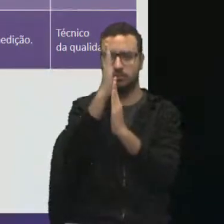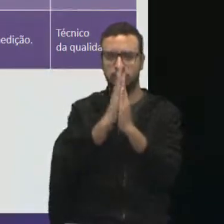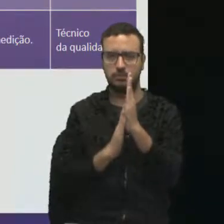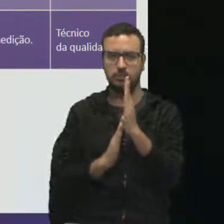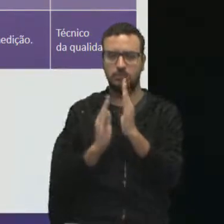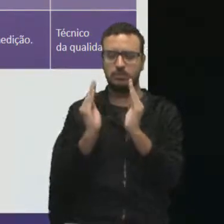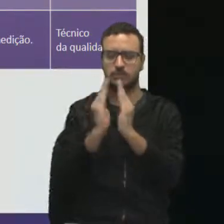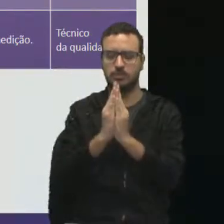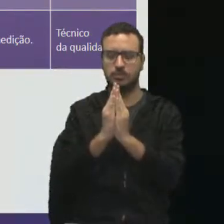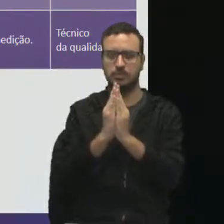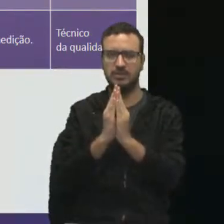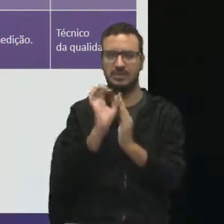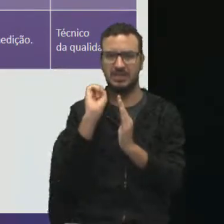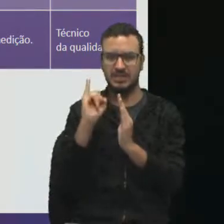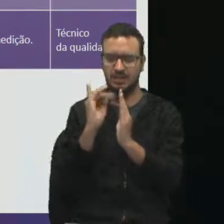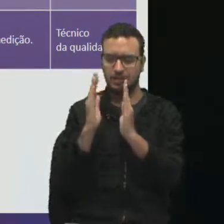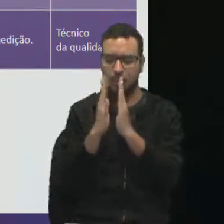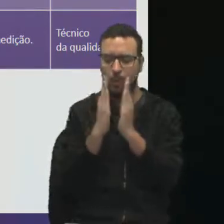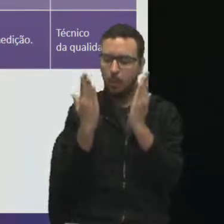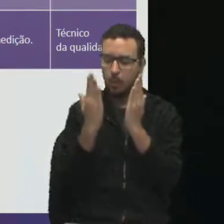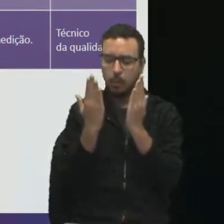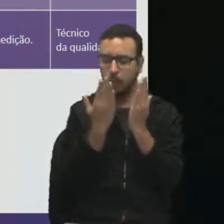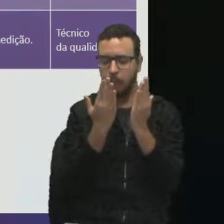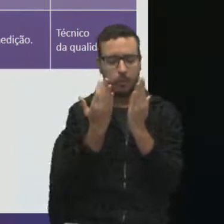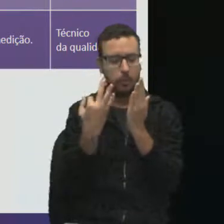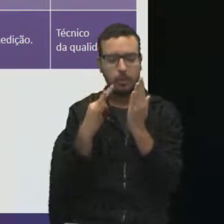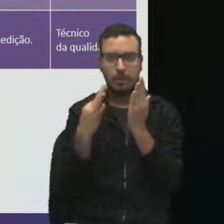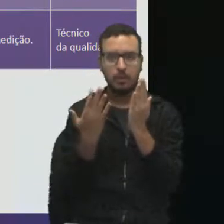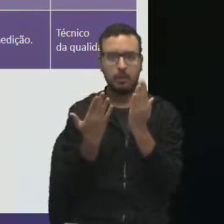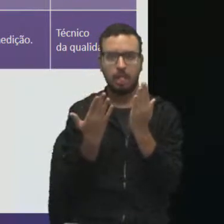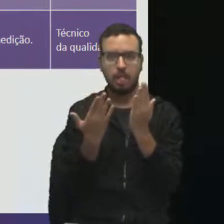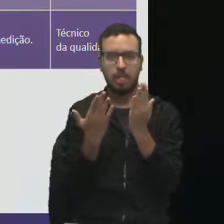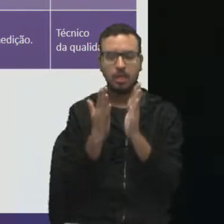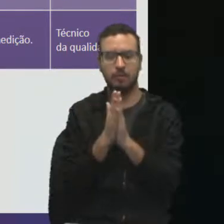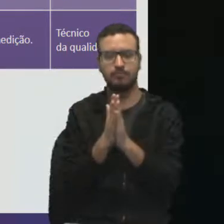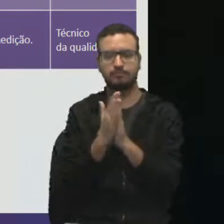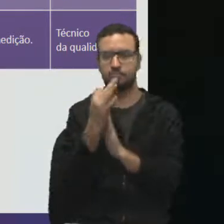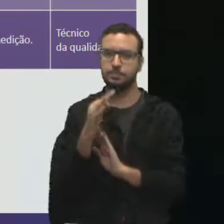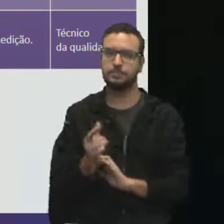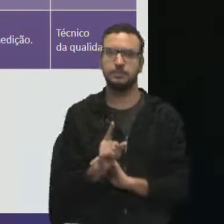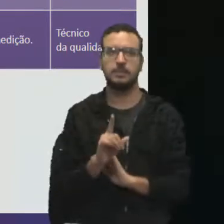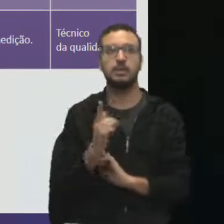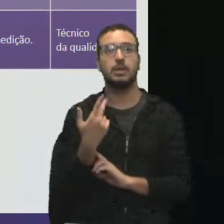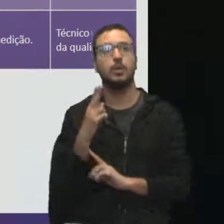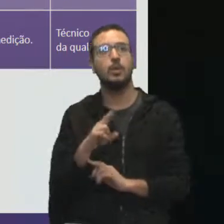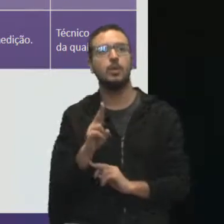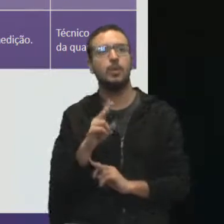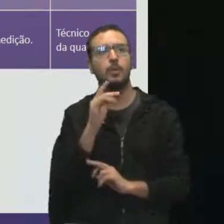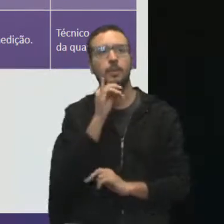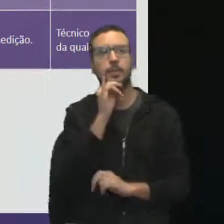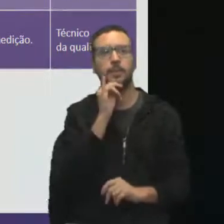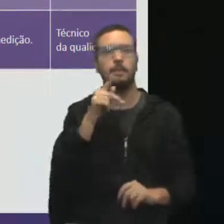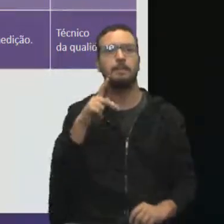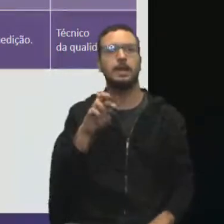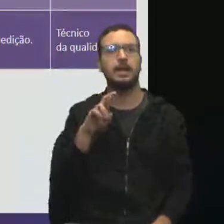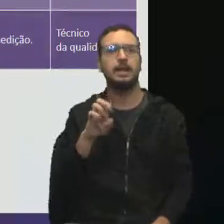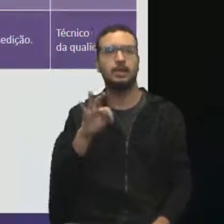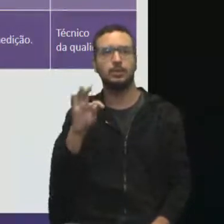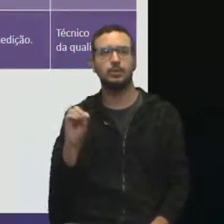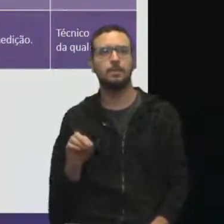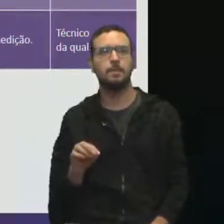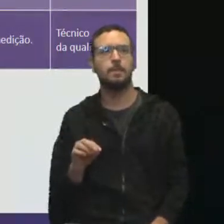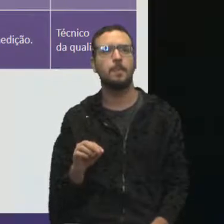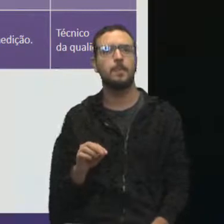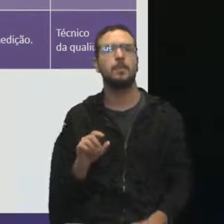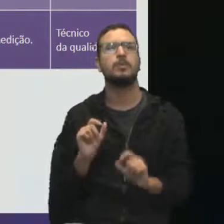Se tem dois biscoitos sem recheio, recheio sem biscoito, ele não está conforme. Então, eu vou aplicar, por exemplo, o gráfico. Quem é que